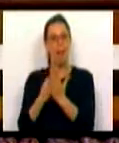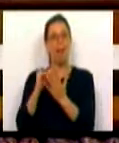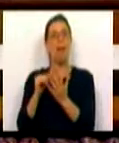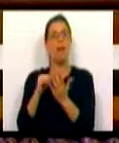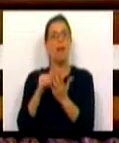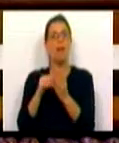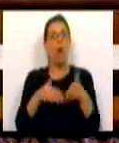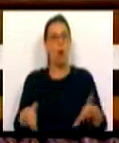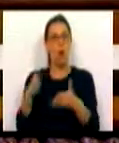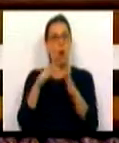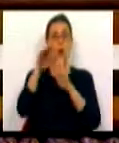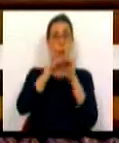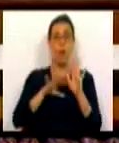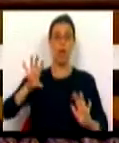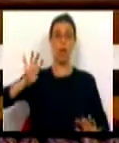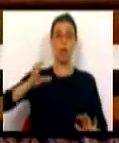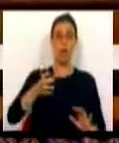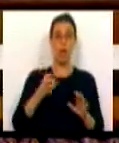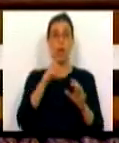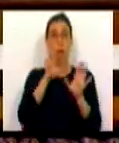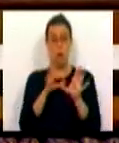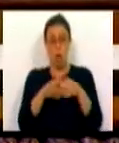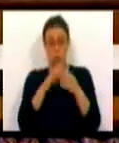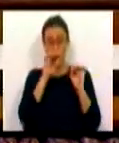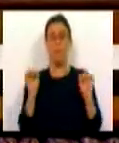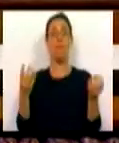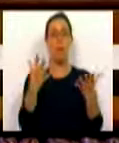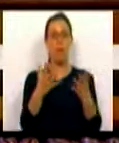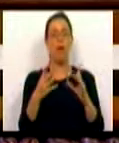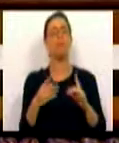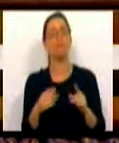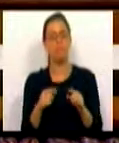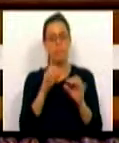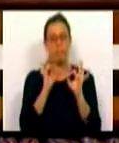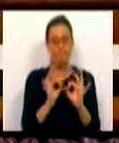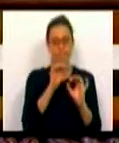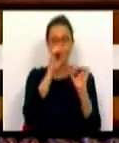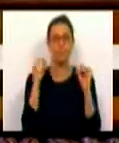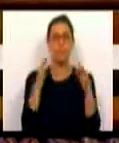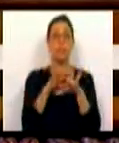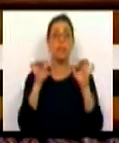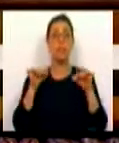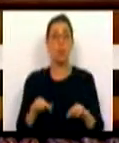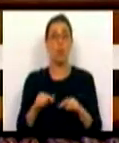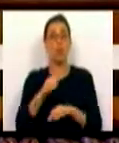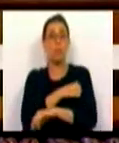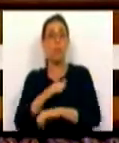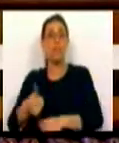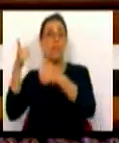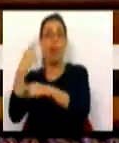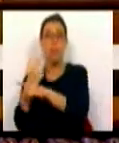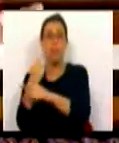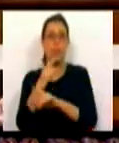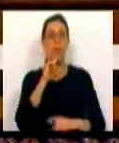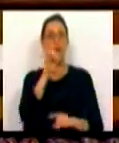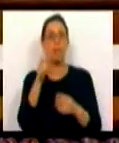as orientações dos programas regionais do ordenamento florestal, por forma a que se trata floresta como hoje se trata urbanismo. É